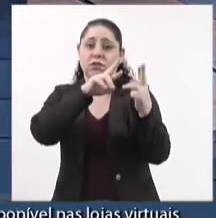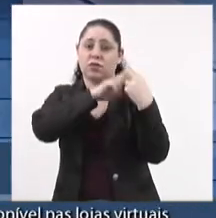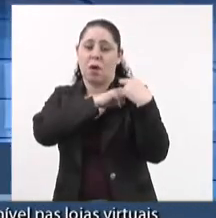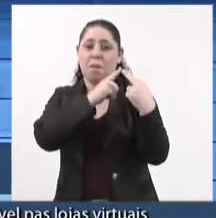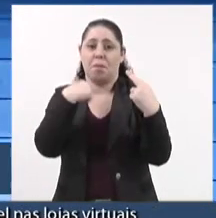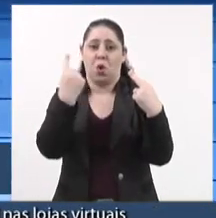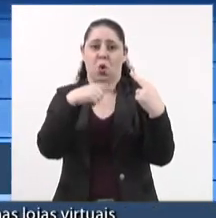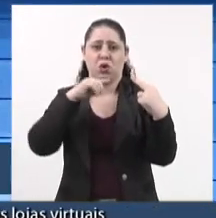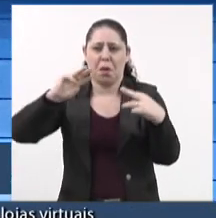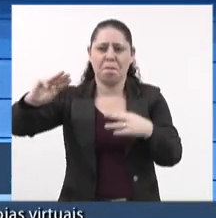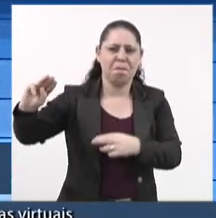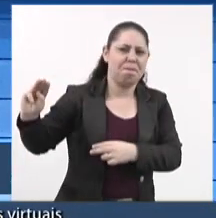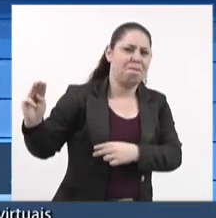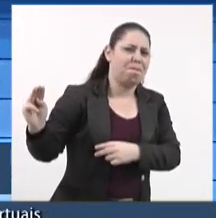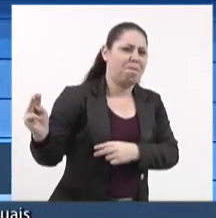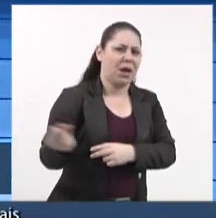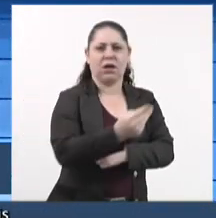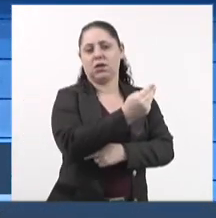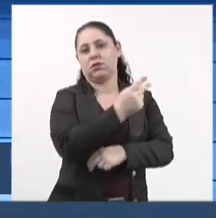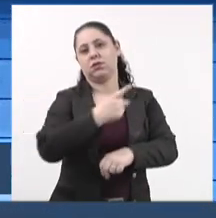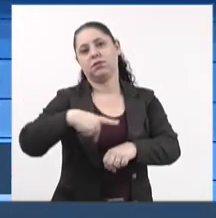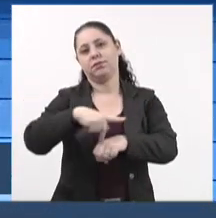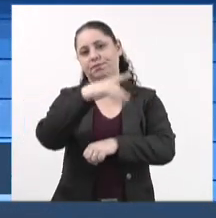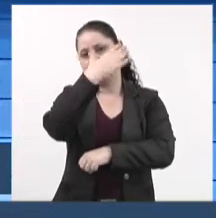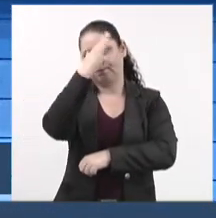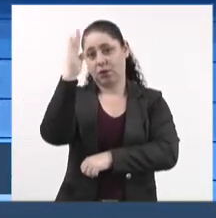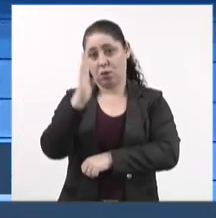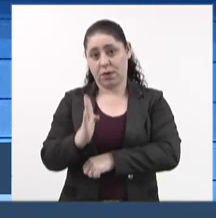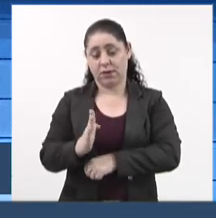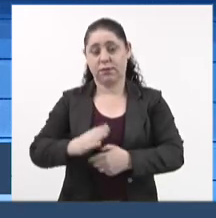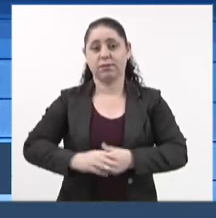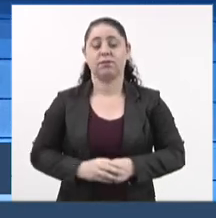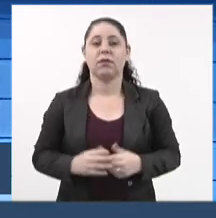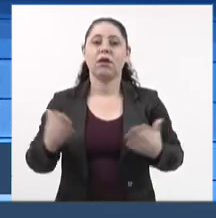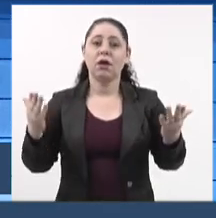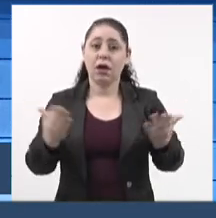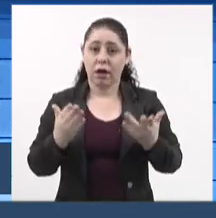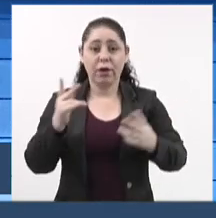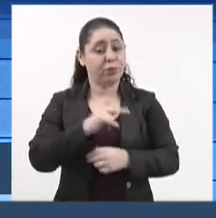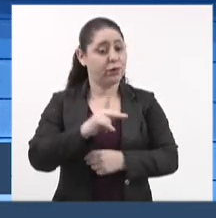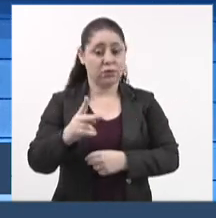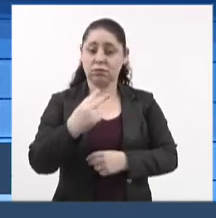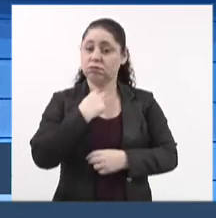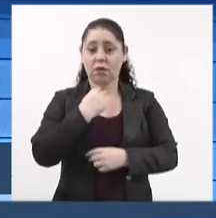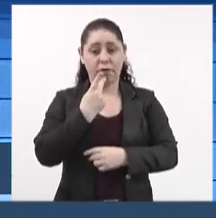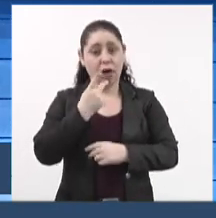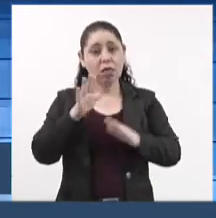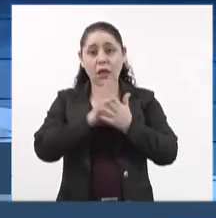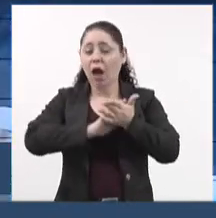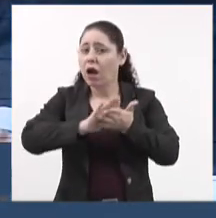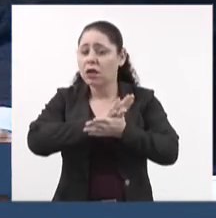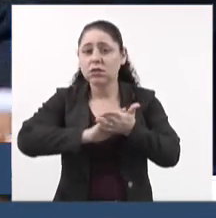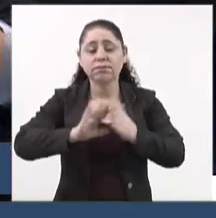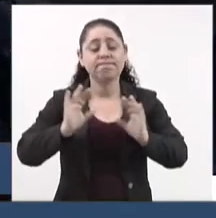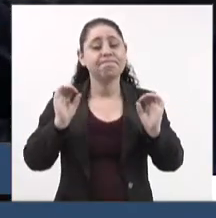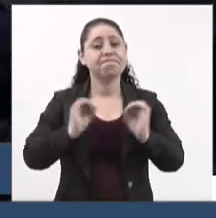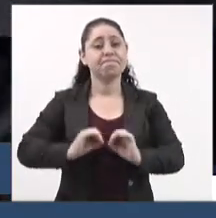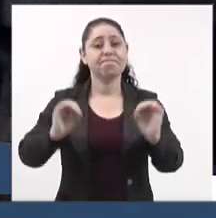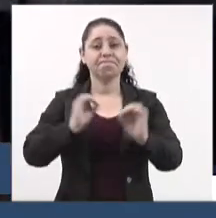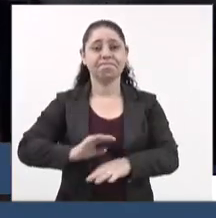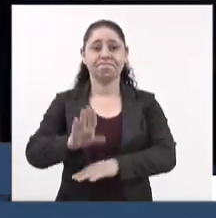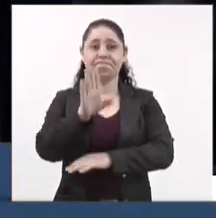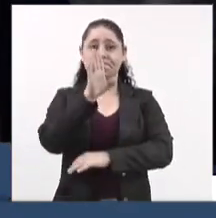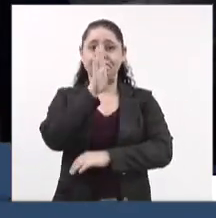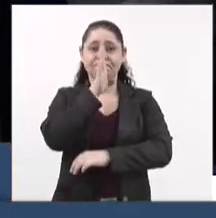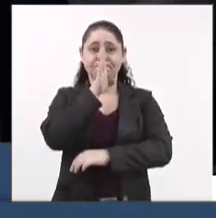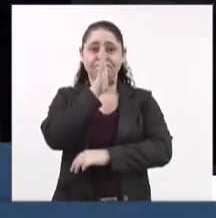pela morte de milhões, milhares de brasileiros. Agora, o professor, ele não pode falar nada. Ele tem que ficar